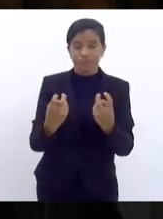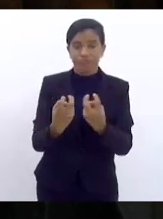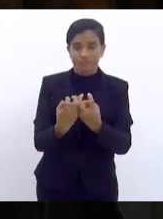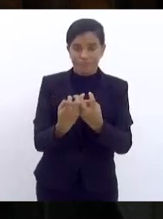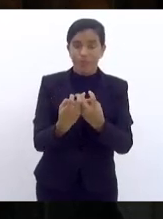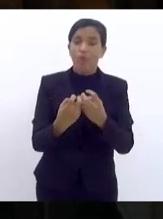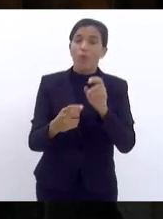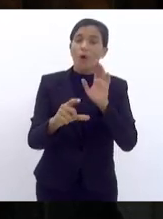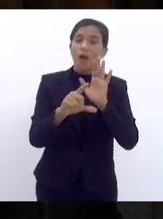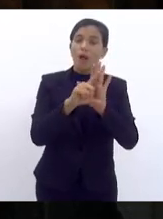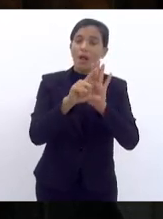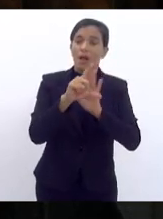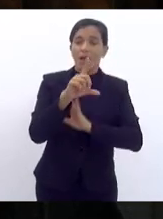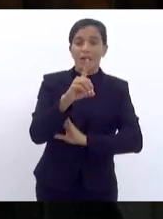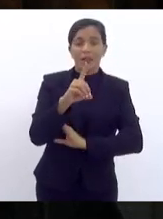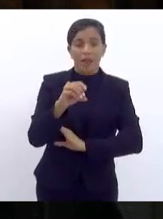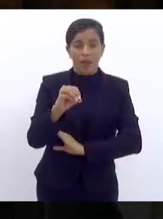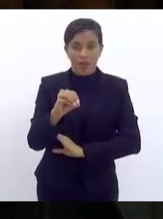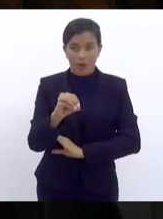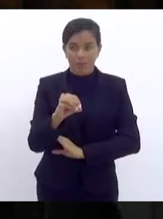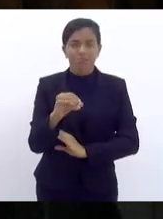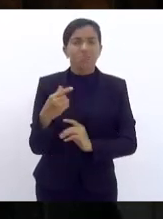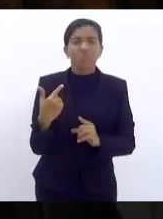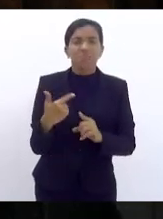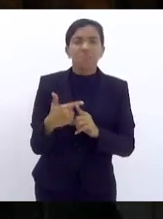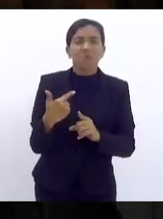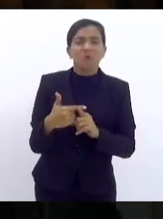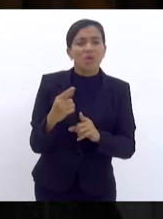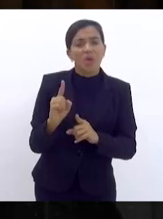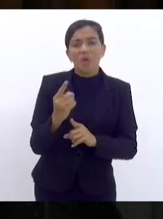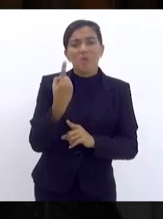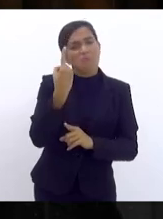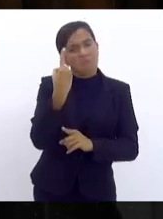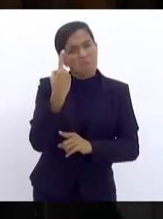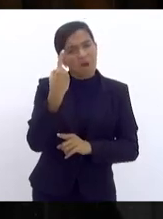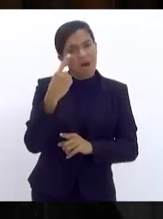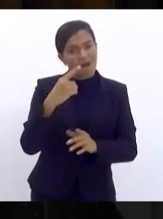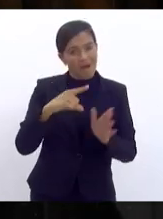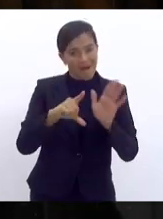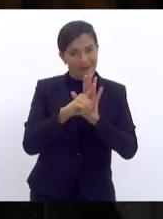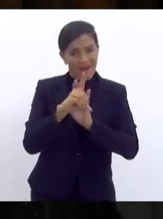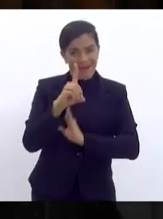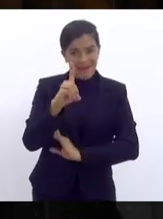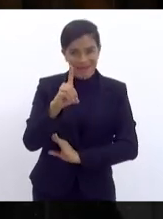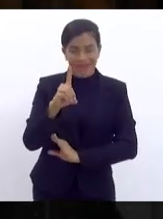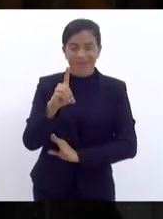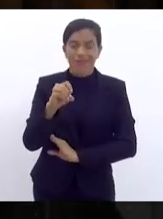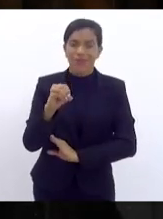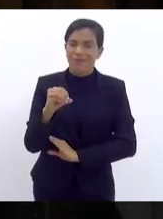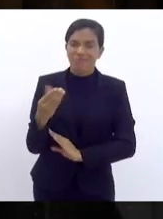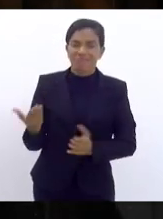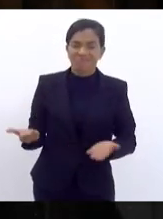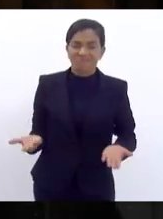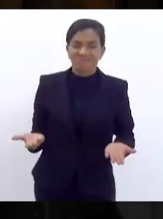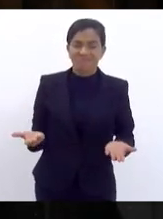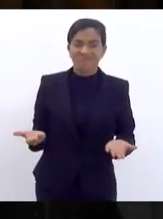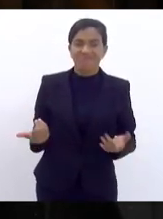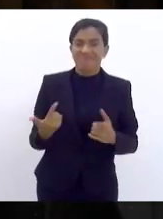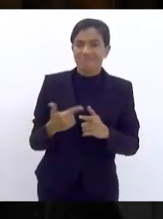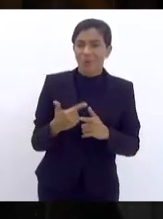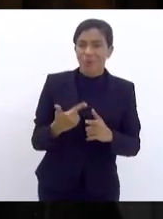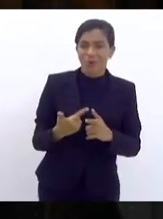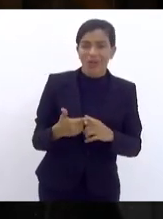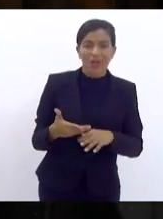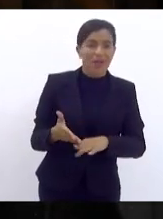das leis orçamentárias. Por que uma das leis orçamentárias? Porque as leis orçamentárias eram